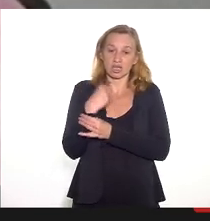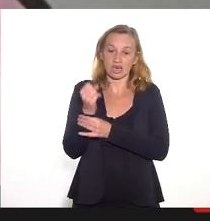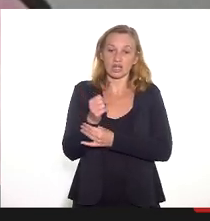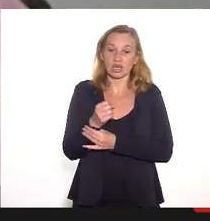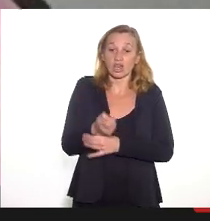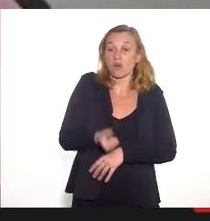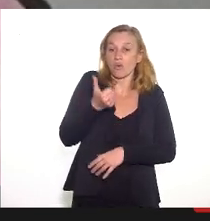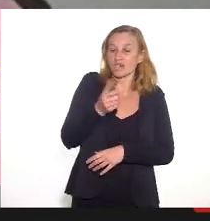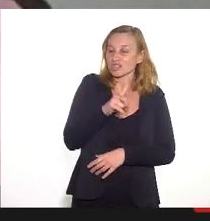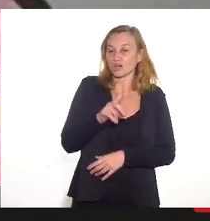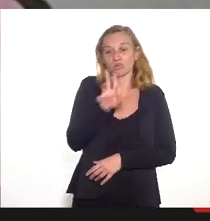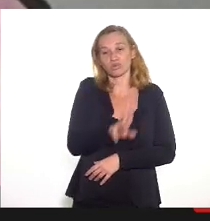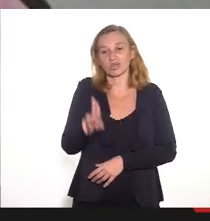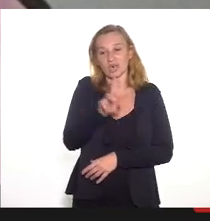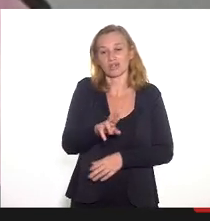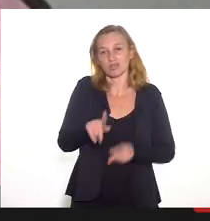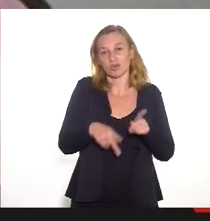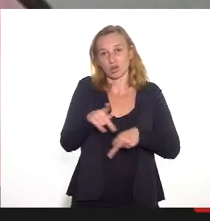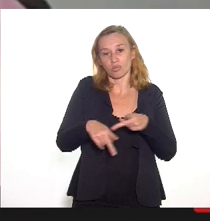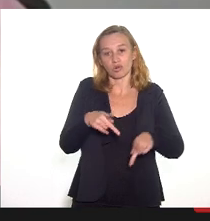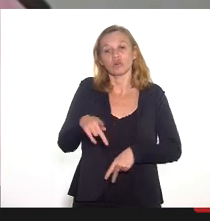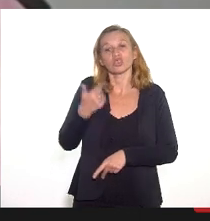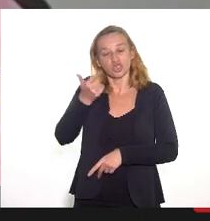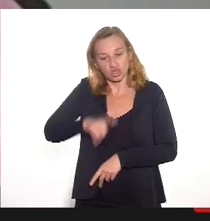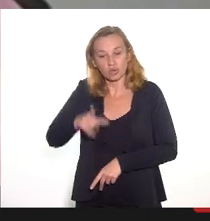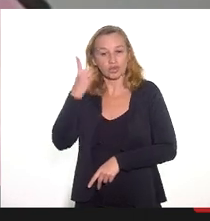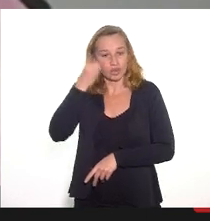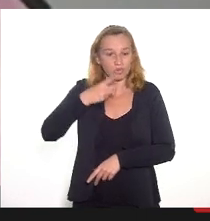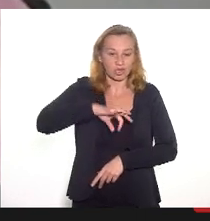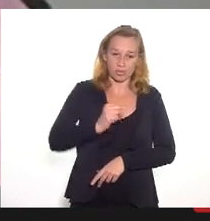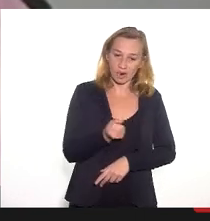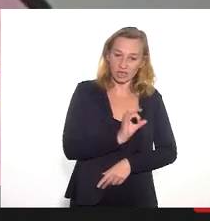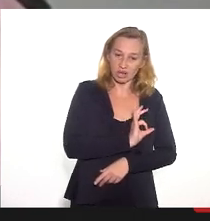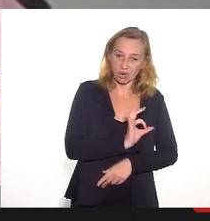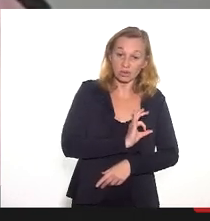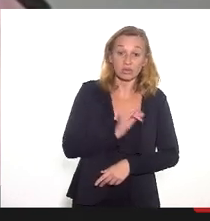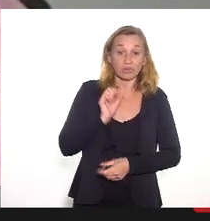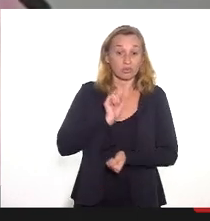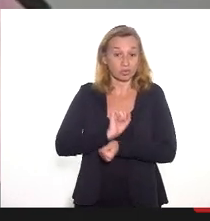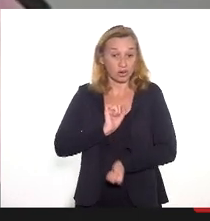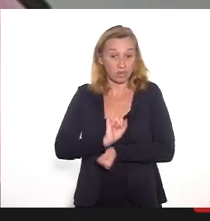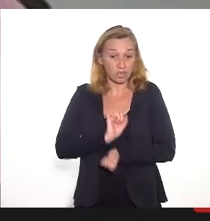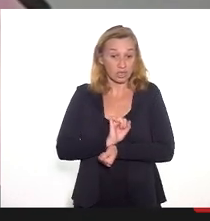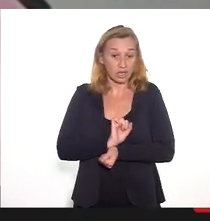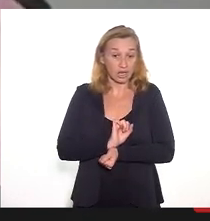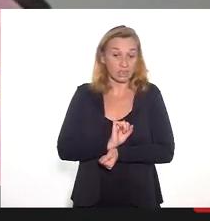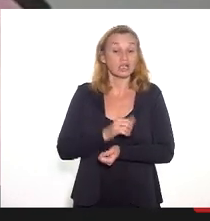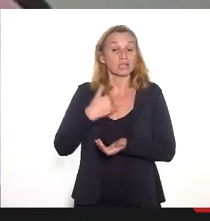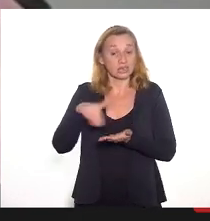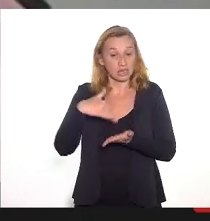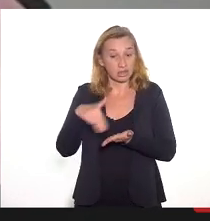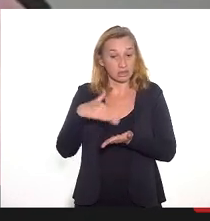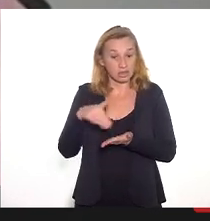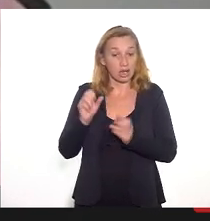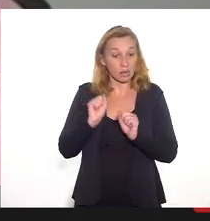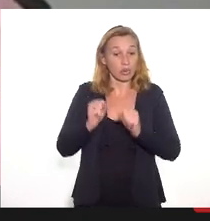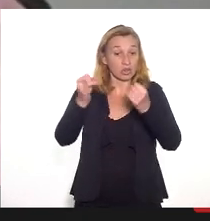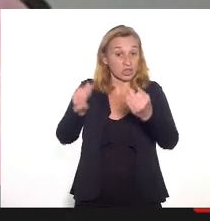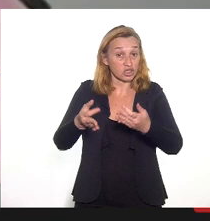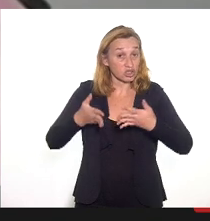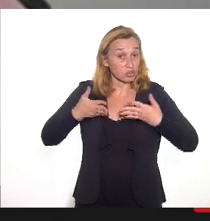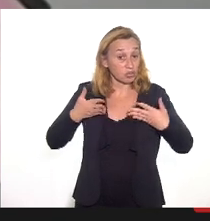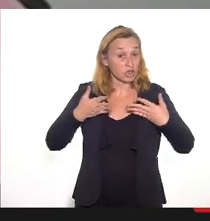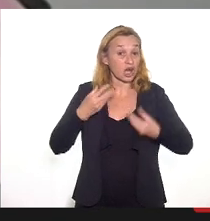é utilizado pela população. E, mais uma vez, deputada Marta Rocha, vamos aguardar para que o secretário possa nos explicar